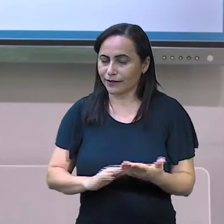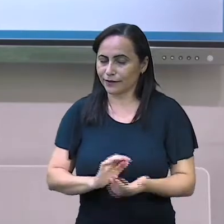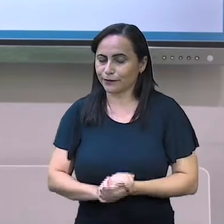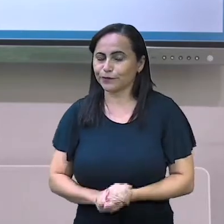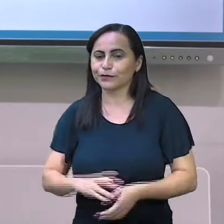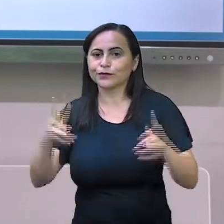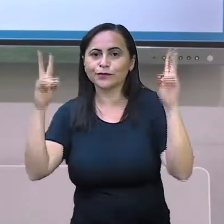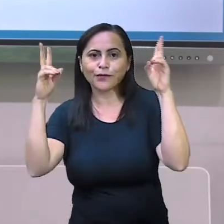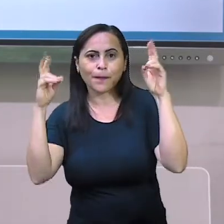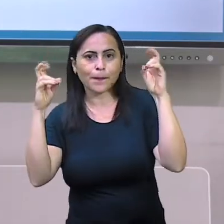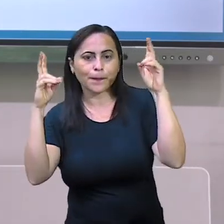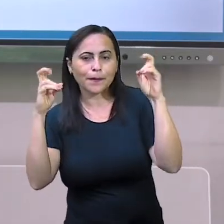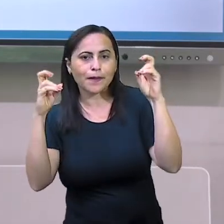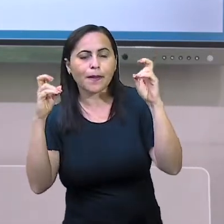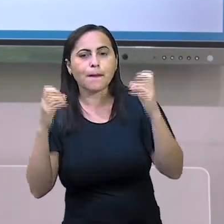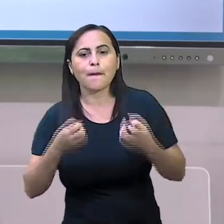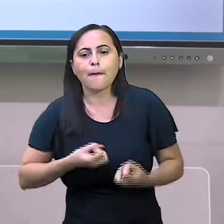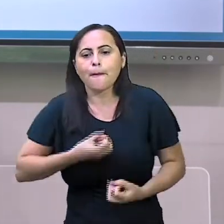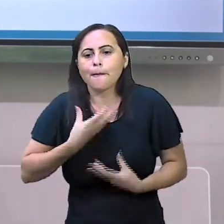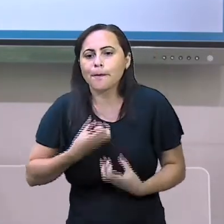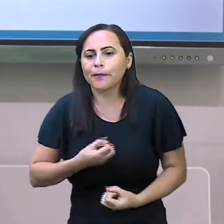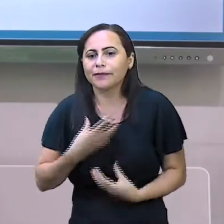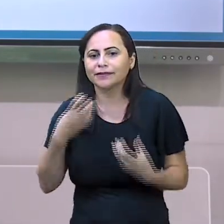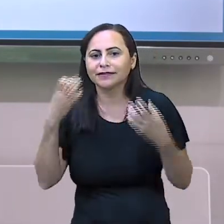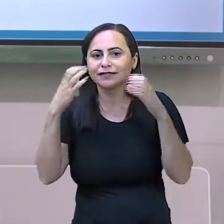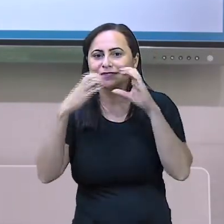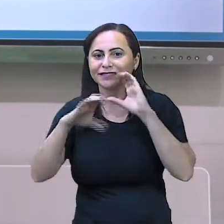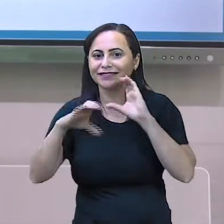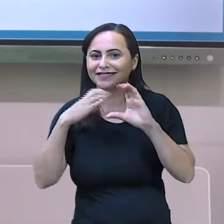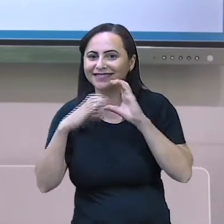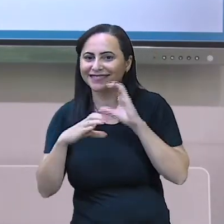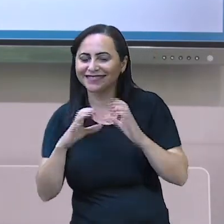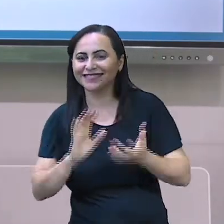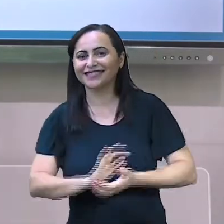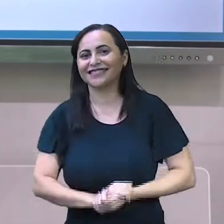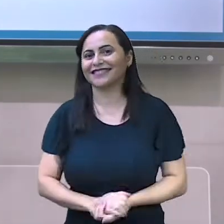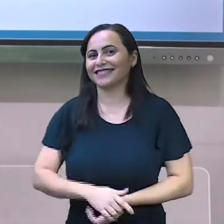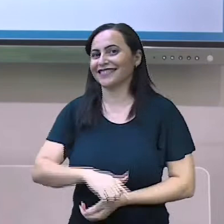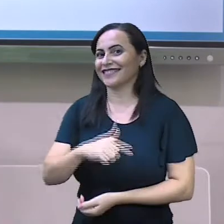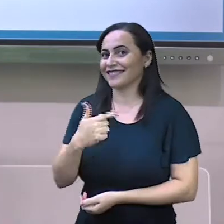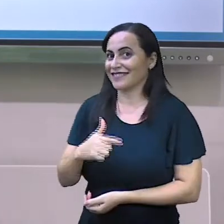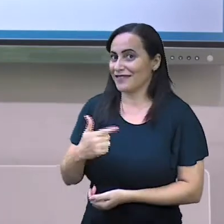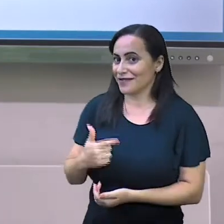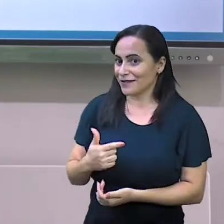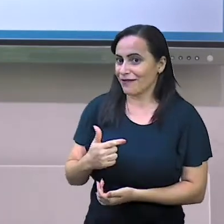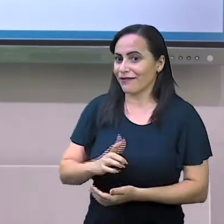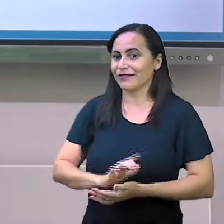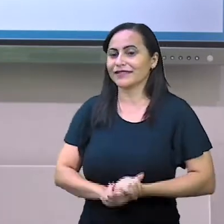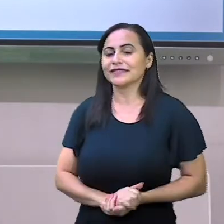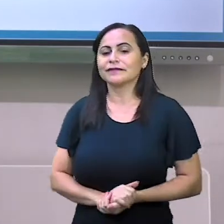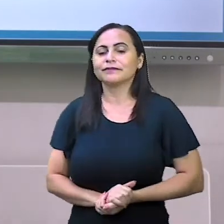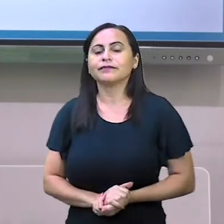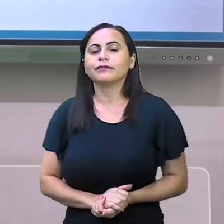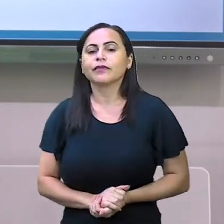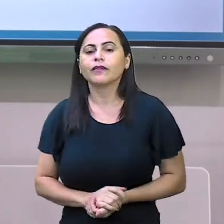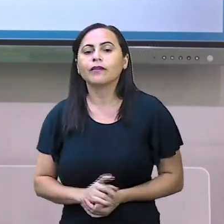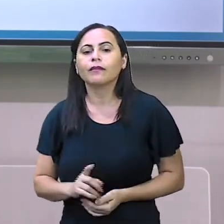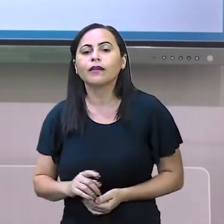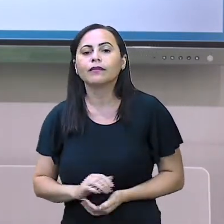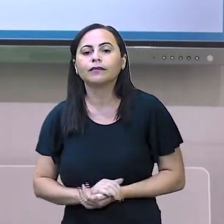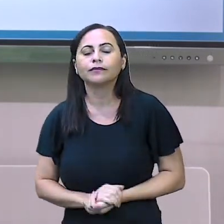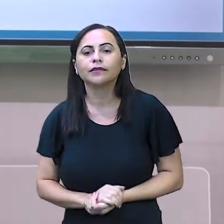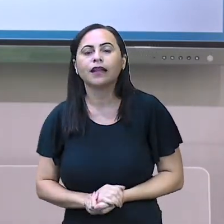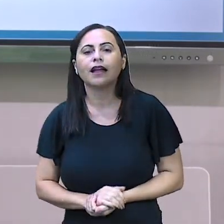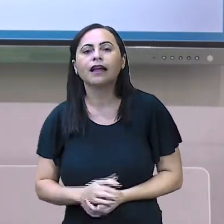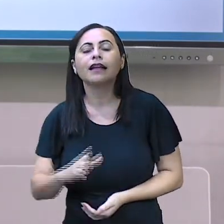maravilhoso, Poesias e Cantigas. Parte 2. A nossa última